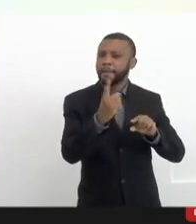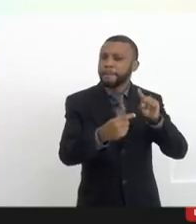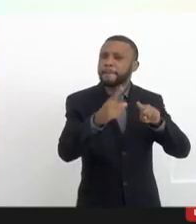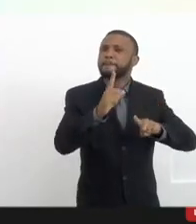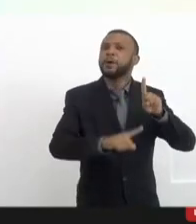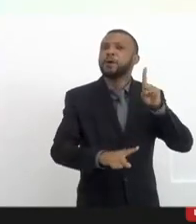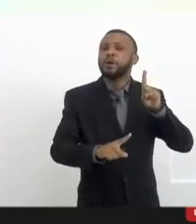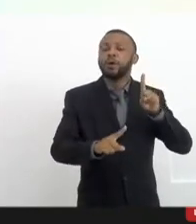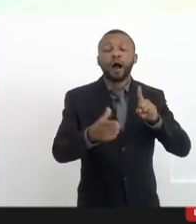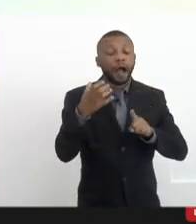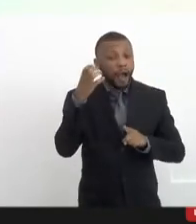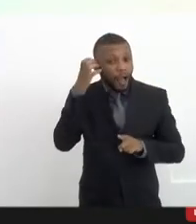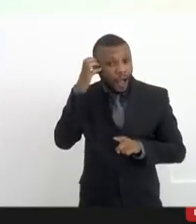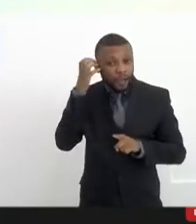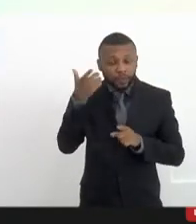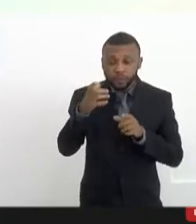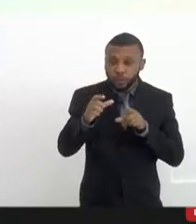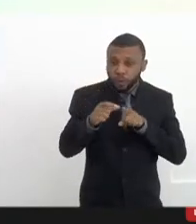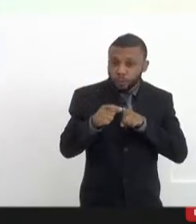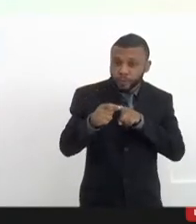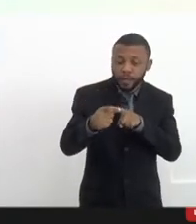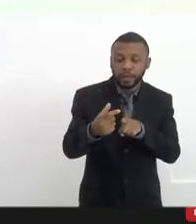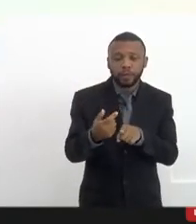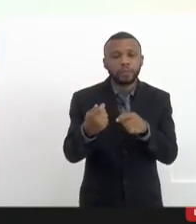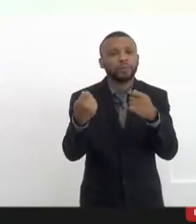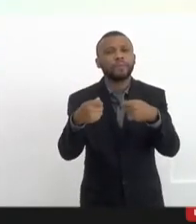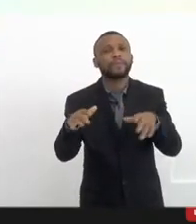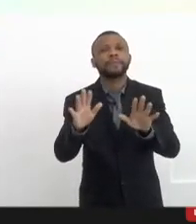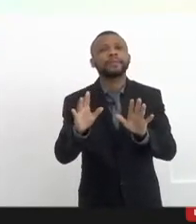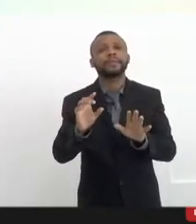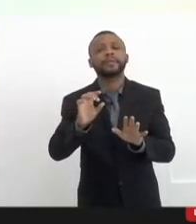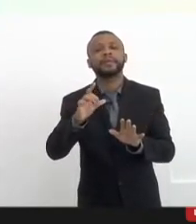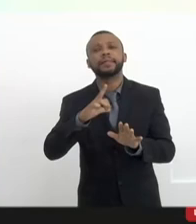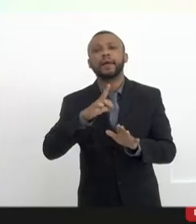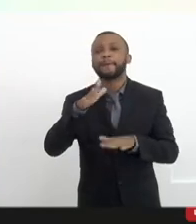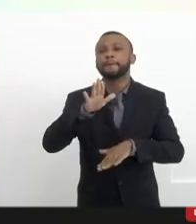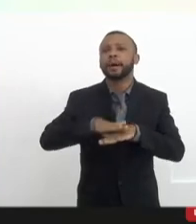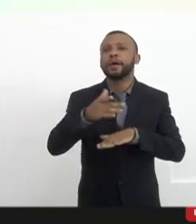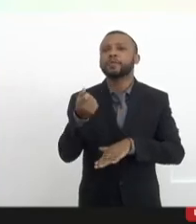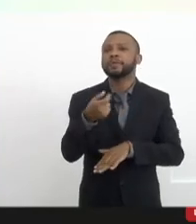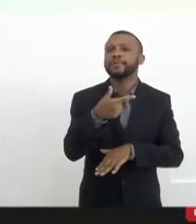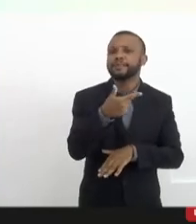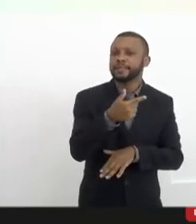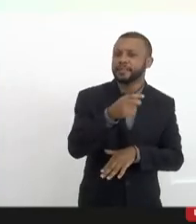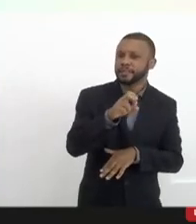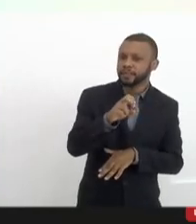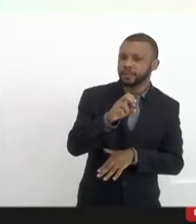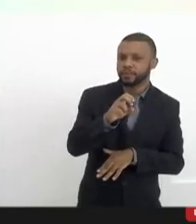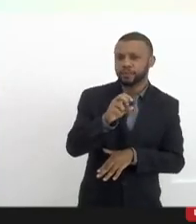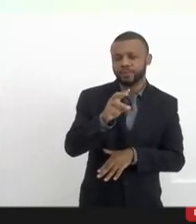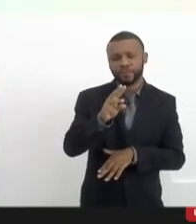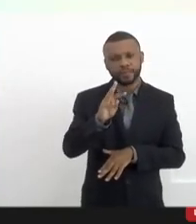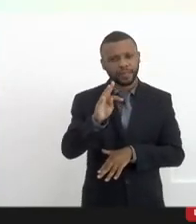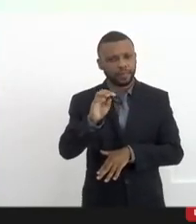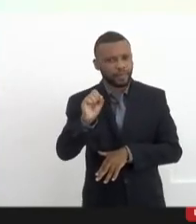a rádio comunitária não precisa mais do que 25 watts, não precisa mais do que está